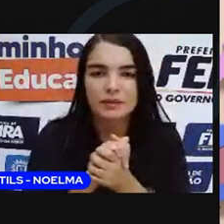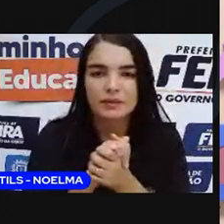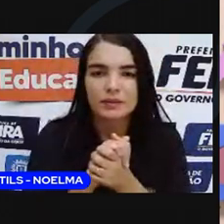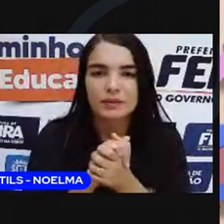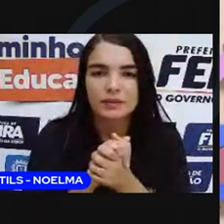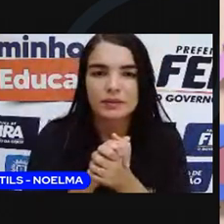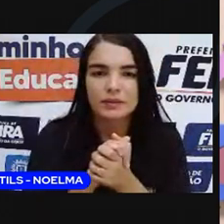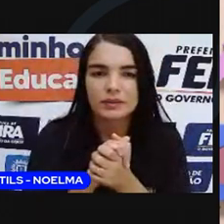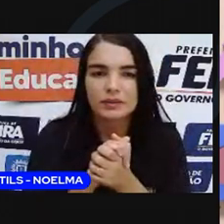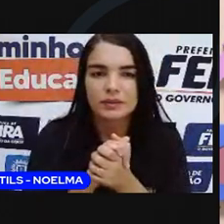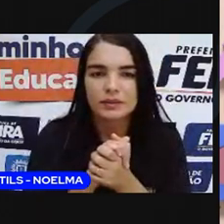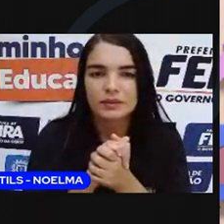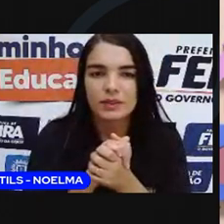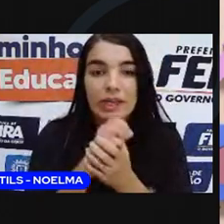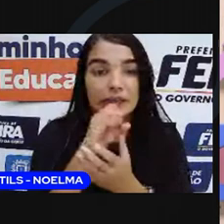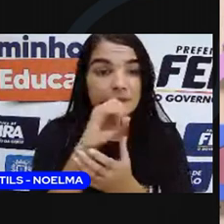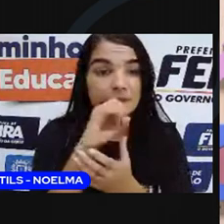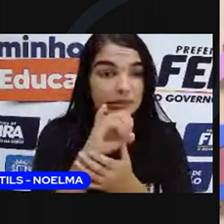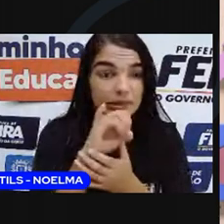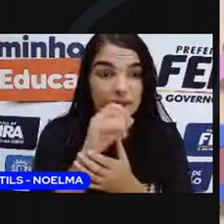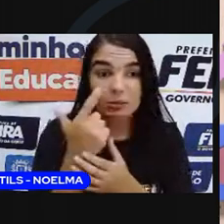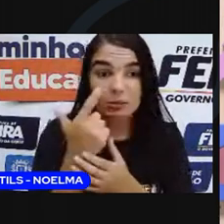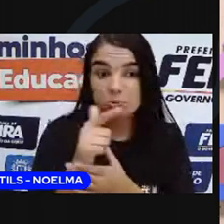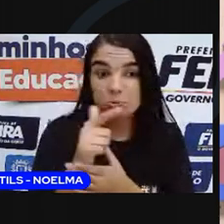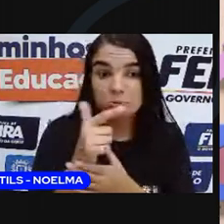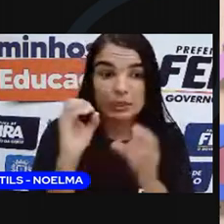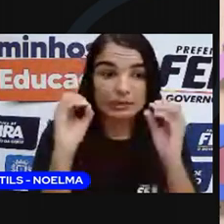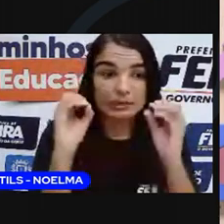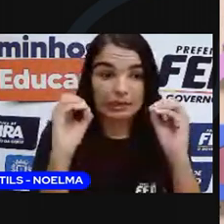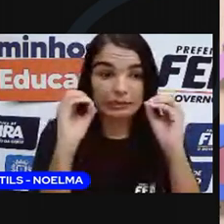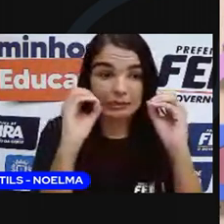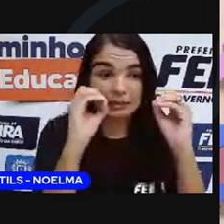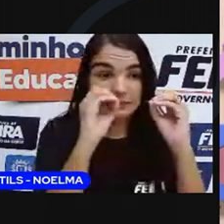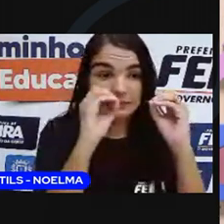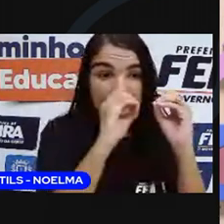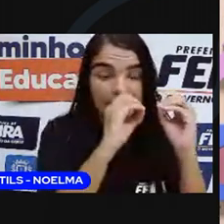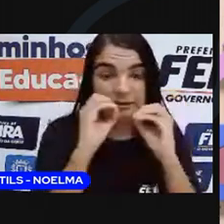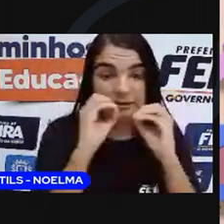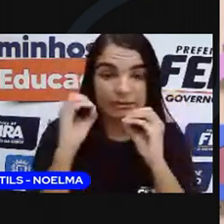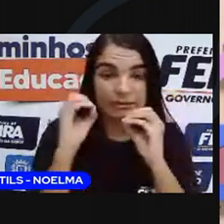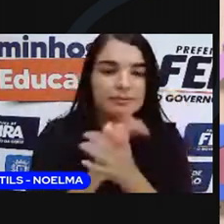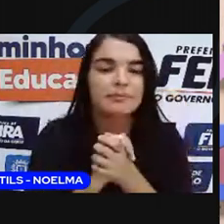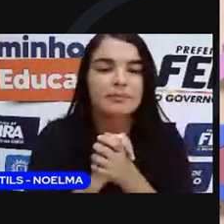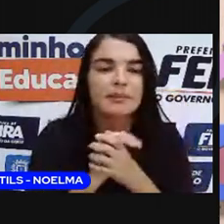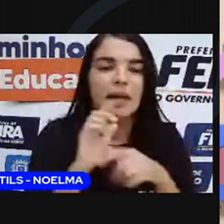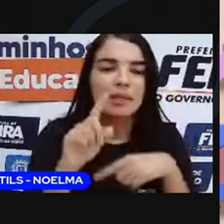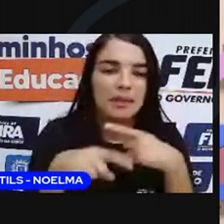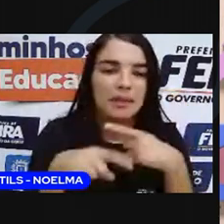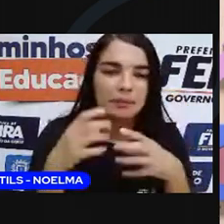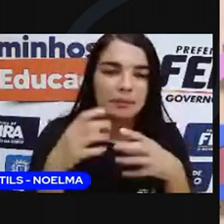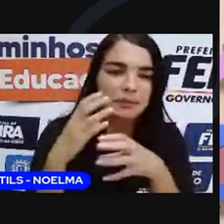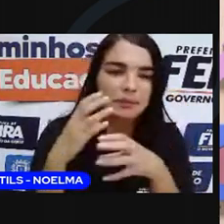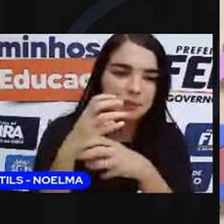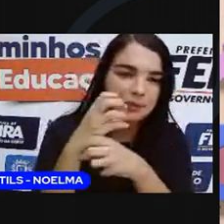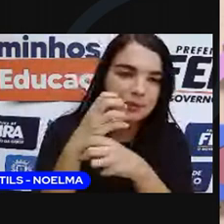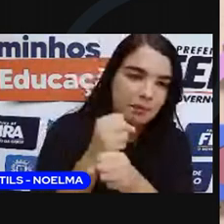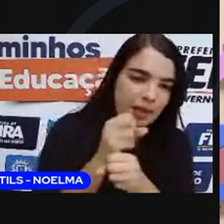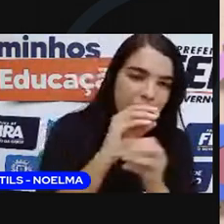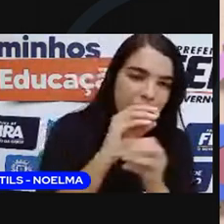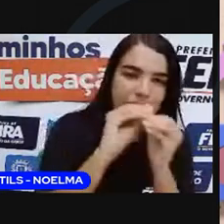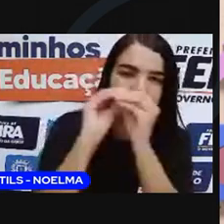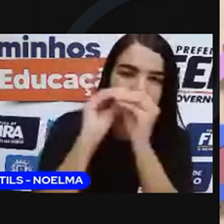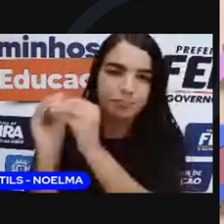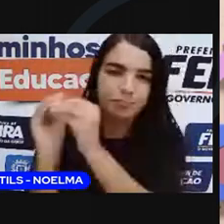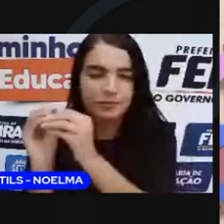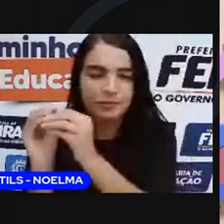Se não tiver escrito nenhuma palavra, escreva 0 pontos. Depois, é só somar a sua pontuação e escrever